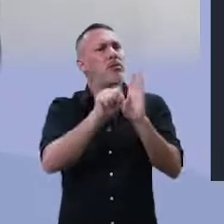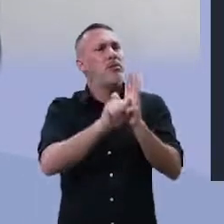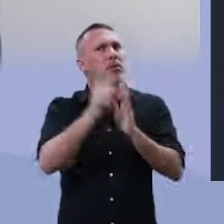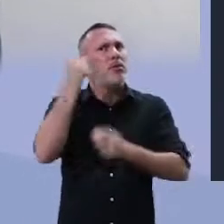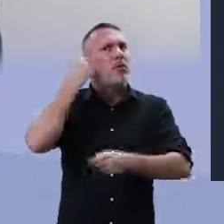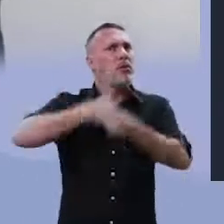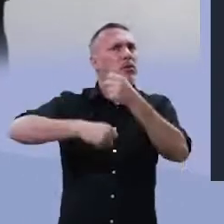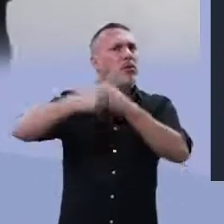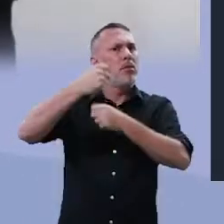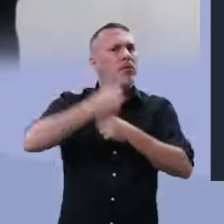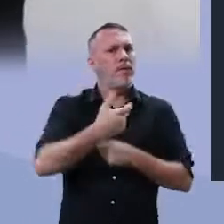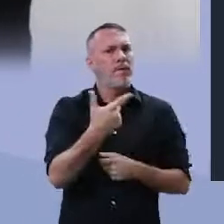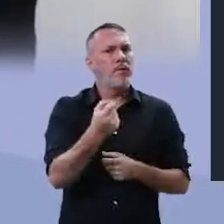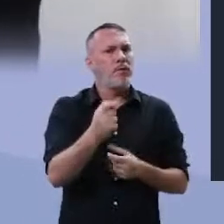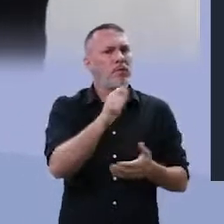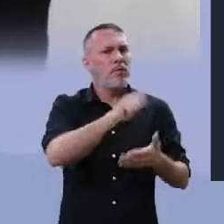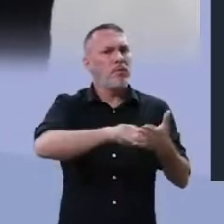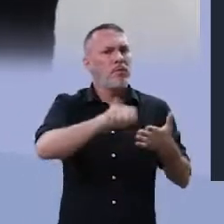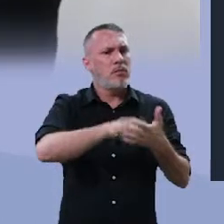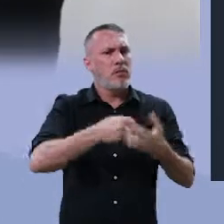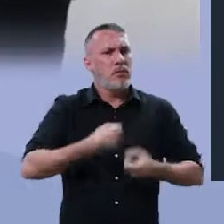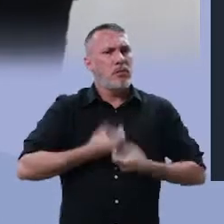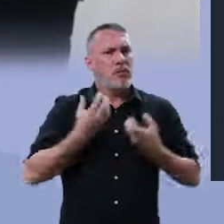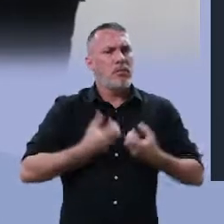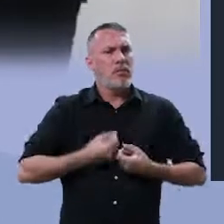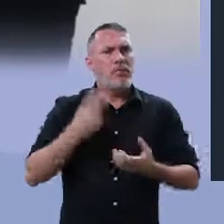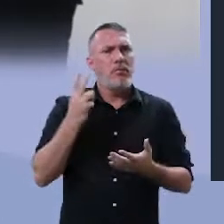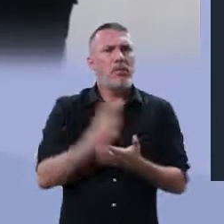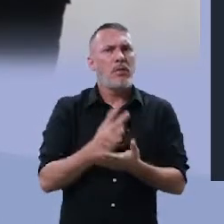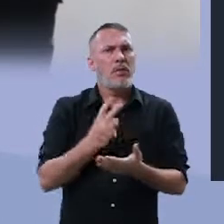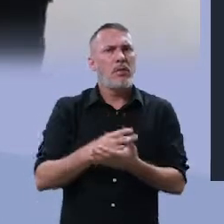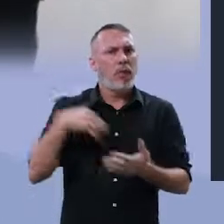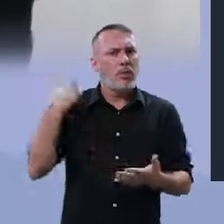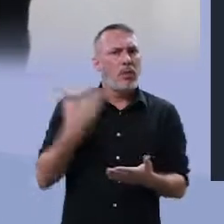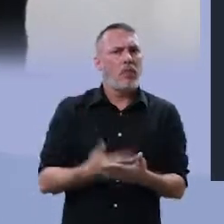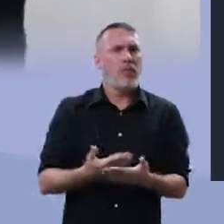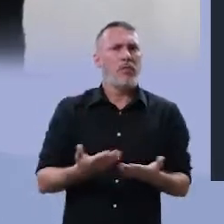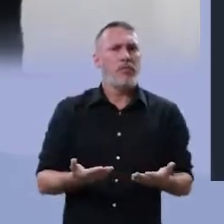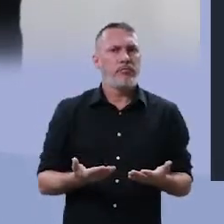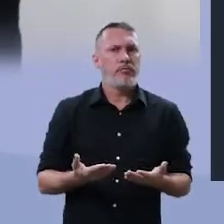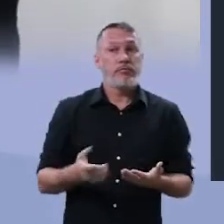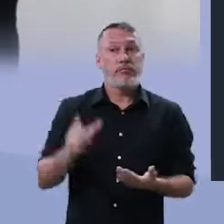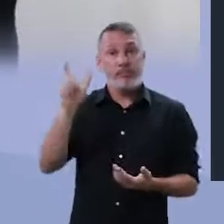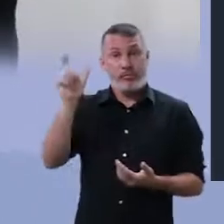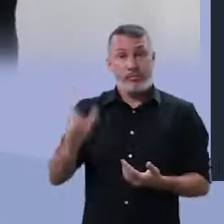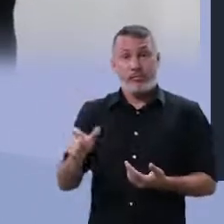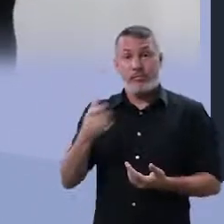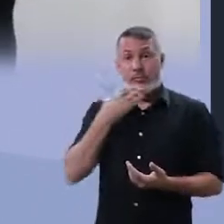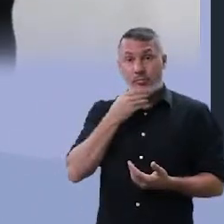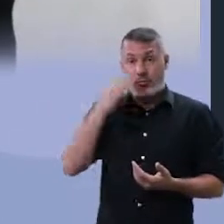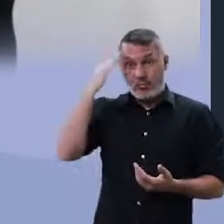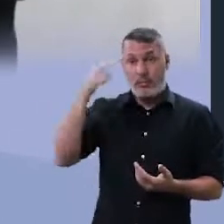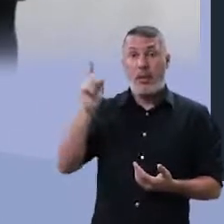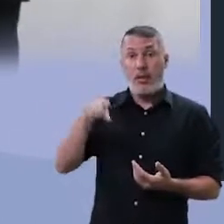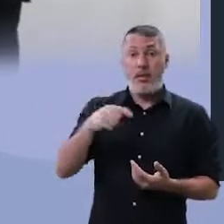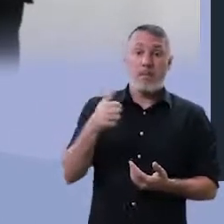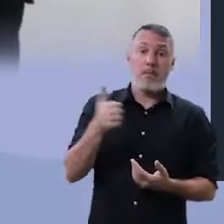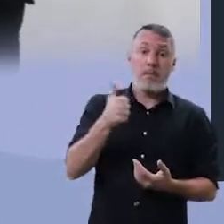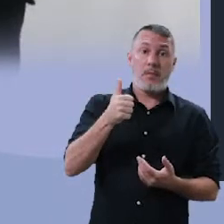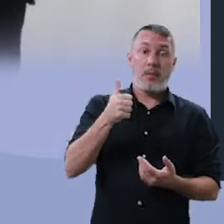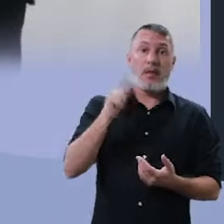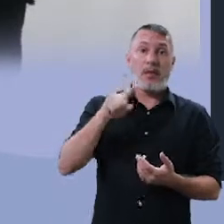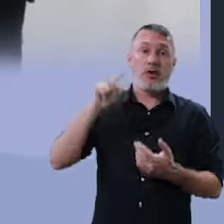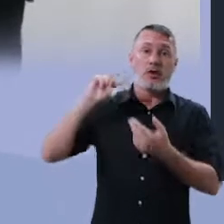no século XX, ele escreveu. Esse poeta, Manuel Bandeira, ele é parte da primeira geração modernista que você vai